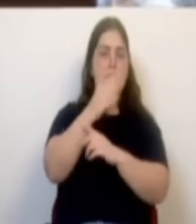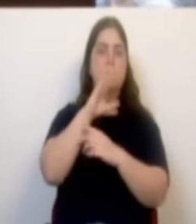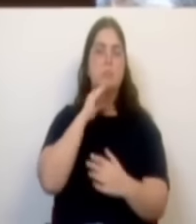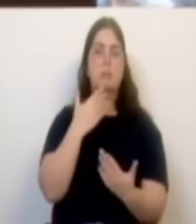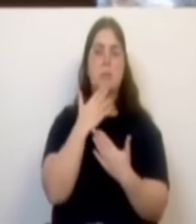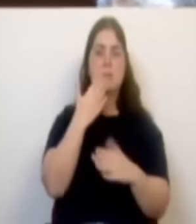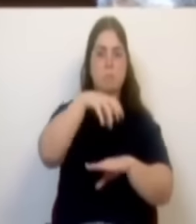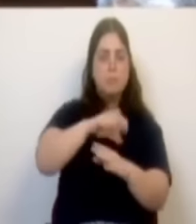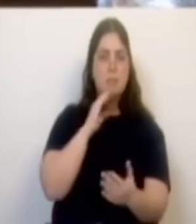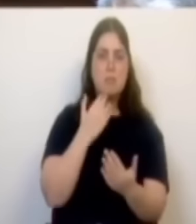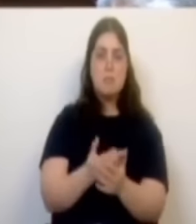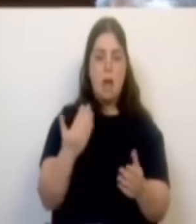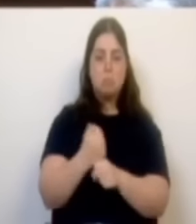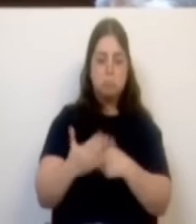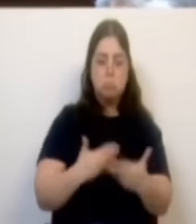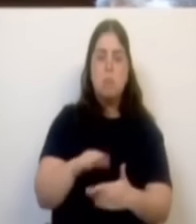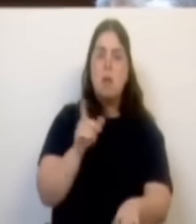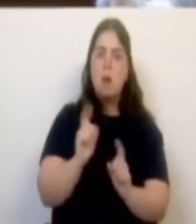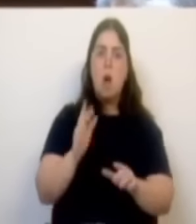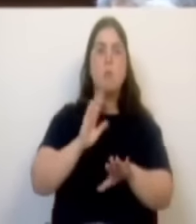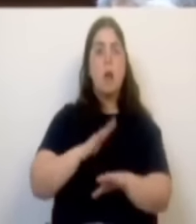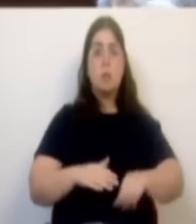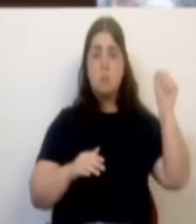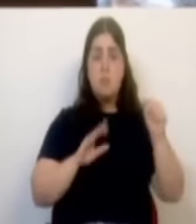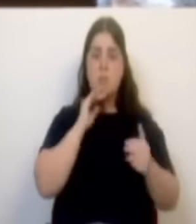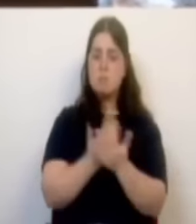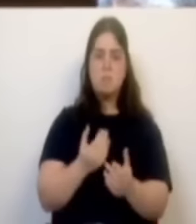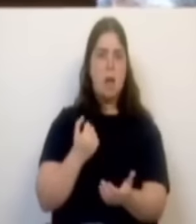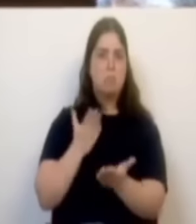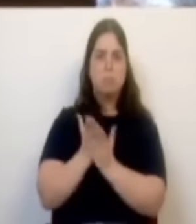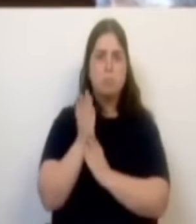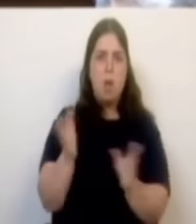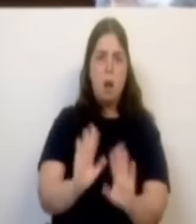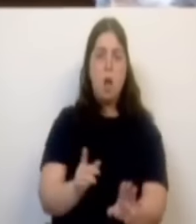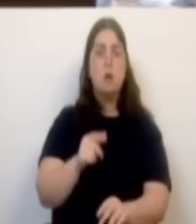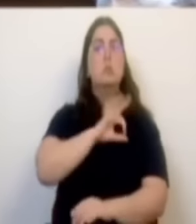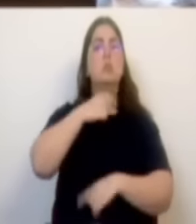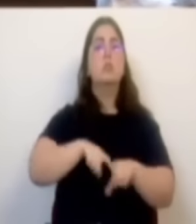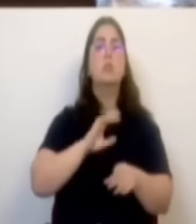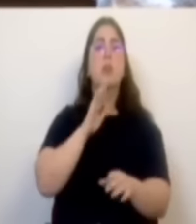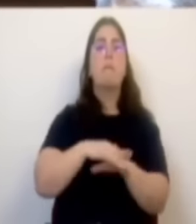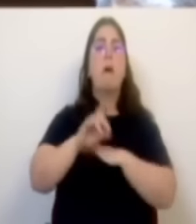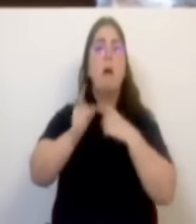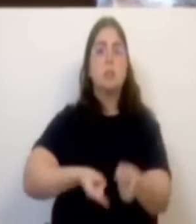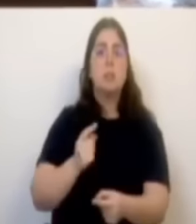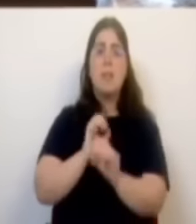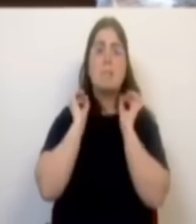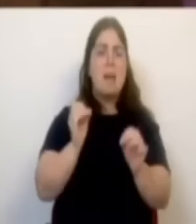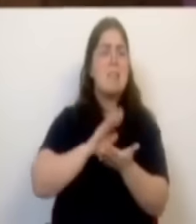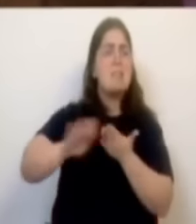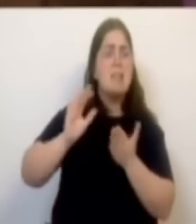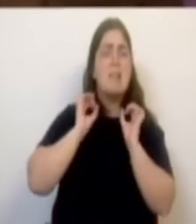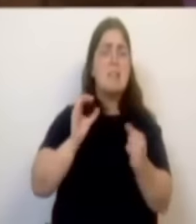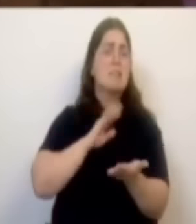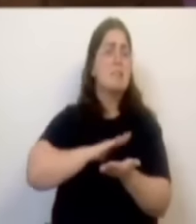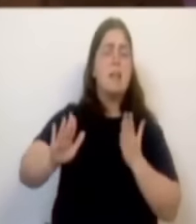porque o governo do Partido Socialista não os pode a funcionar. E o que é que o Sr. tem feito? Nada. Pela Europa ou pelos nossos imigrantes? Nada. Nada. É aquilo que tem feito,